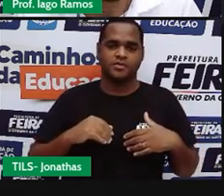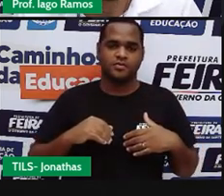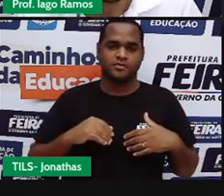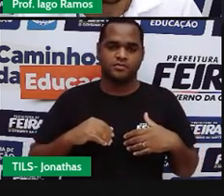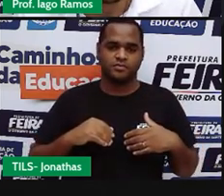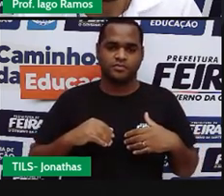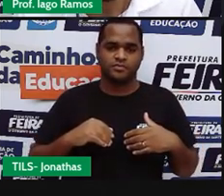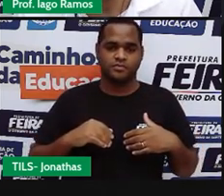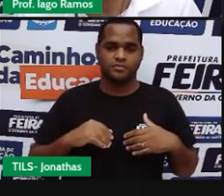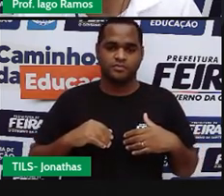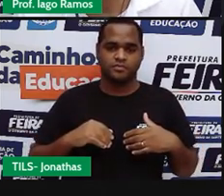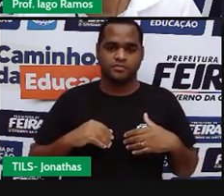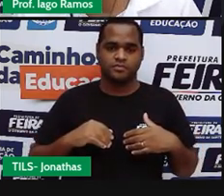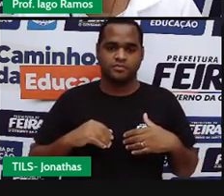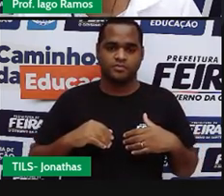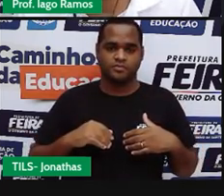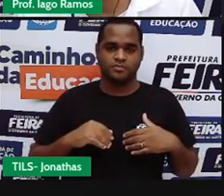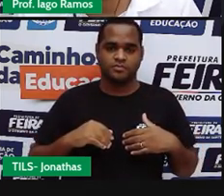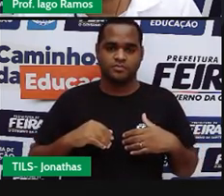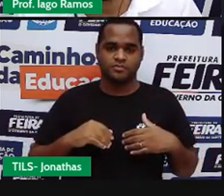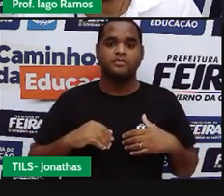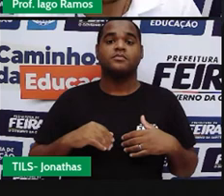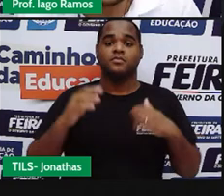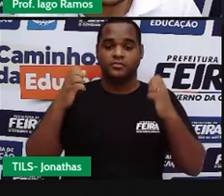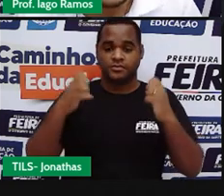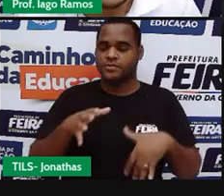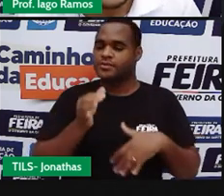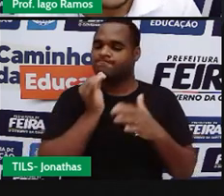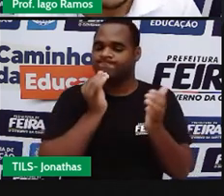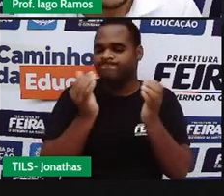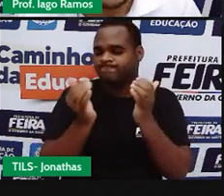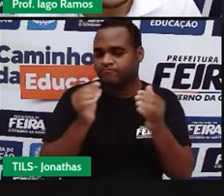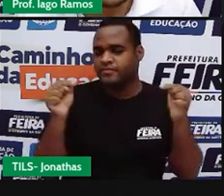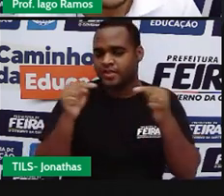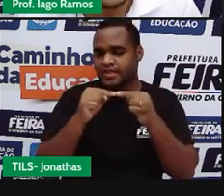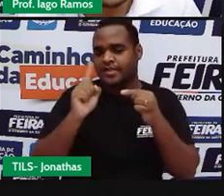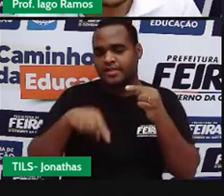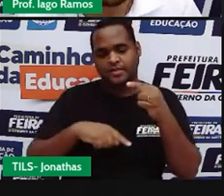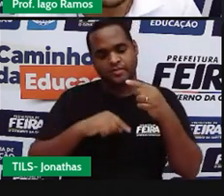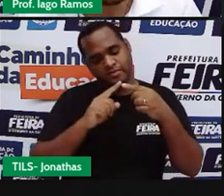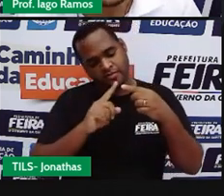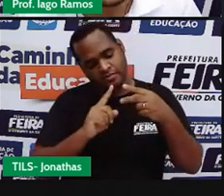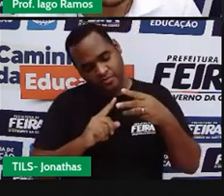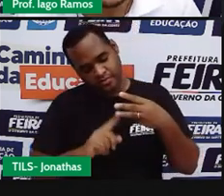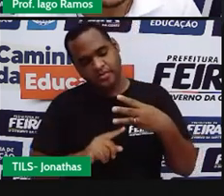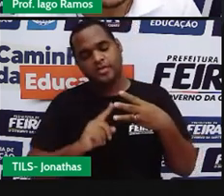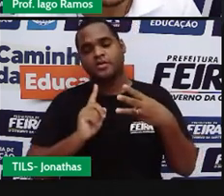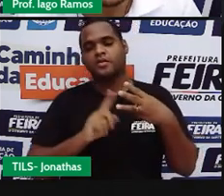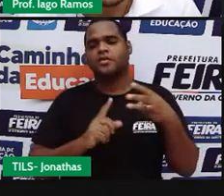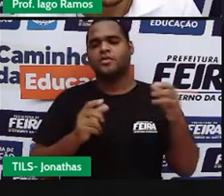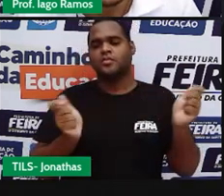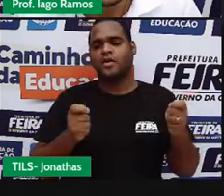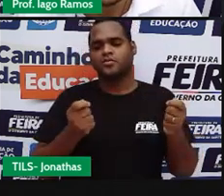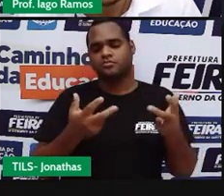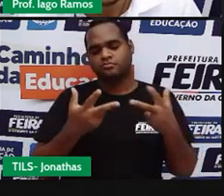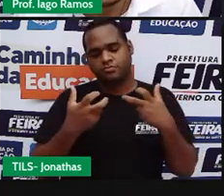Ponto. Quando eu faço esse segmento que representa a terceira corda. O que a gente pode perceber ali?